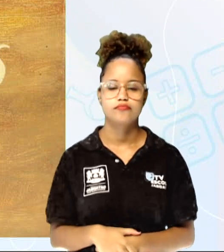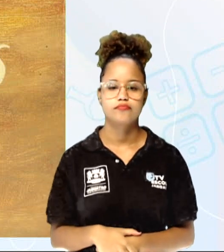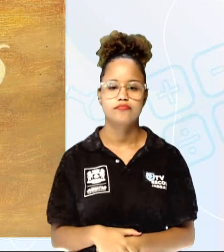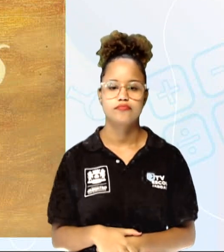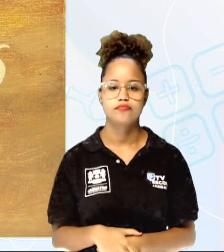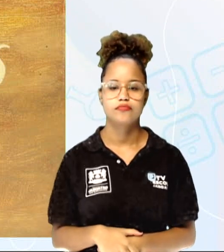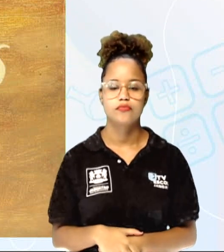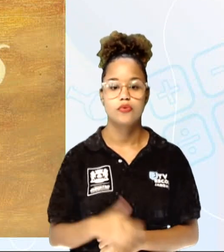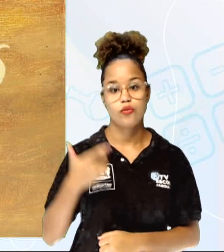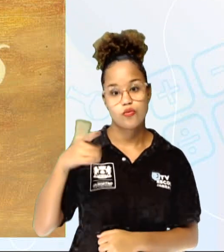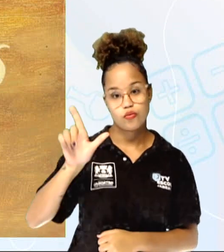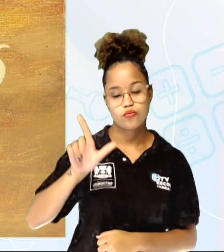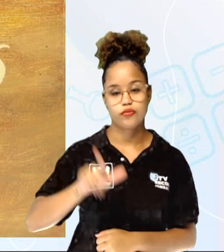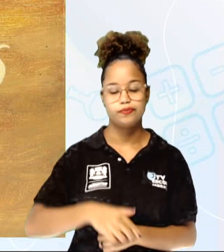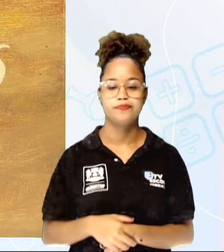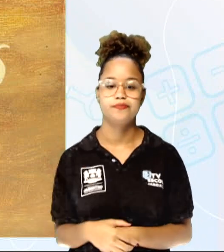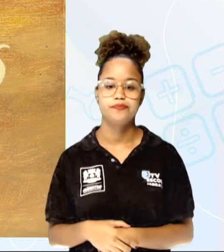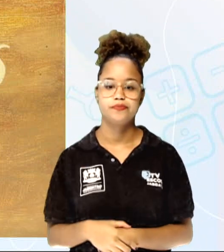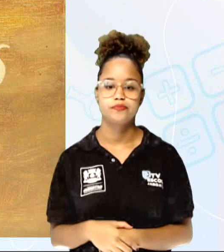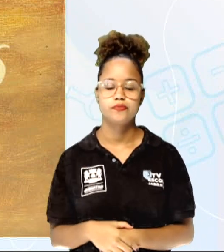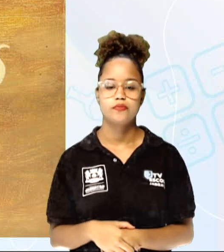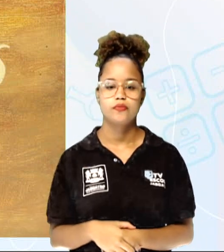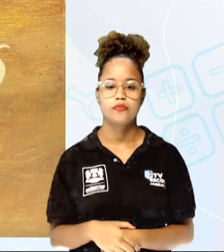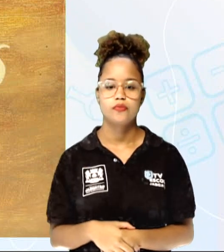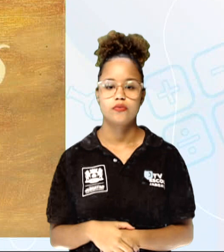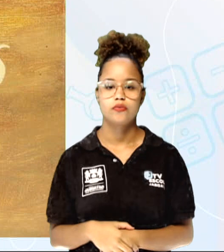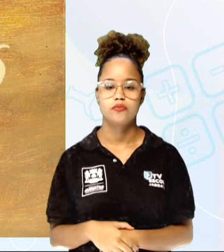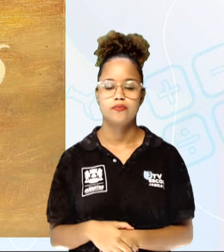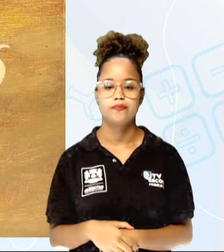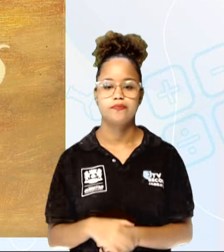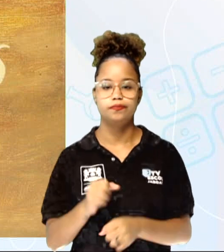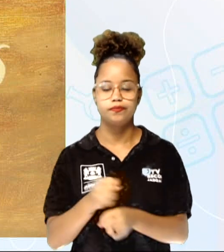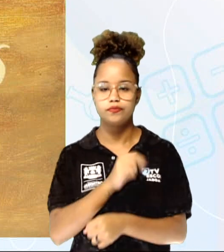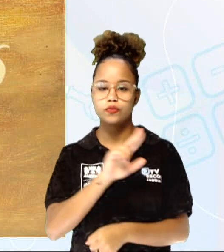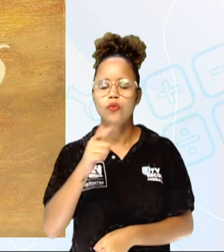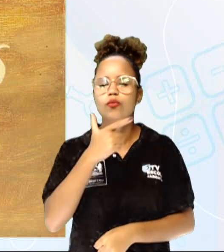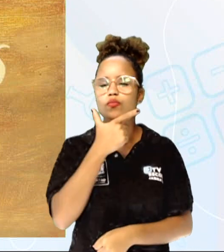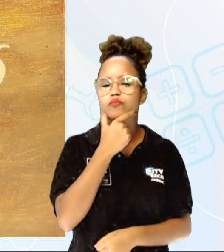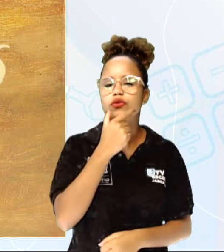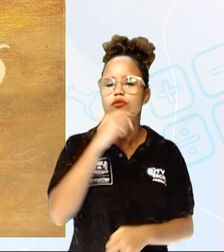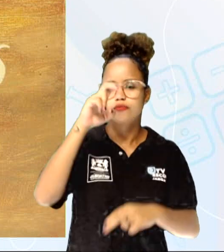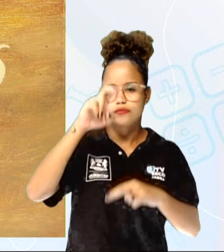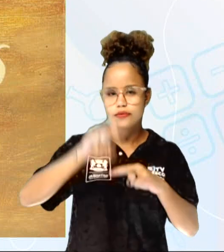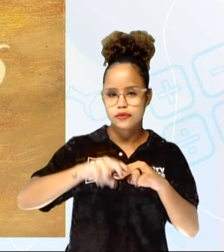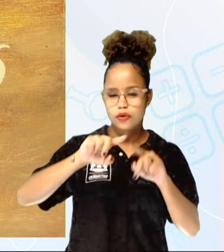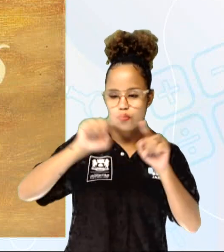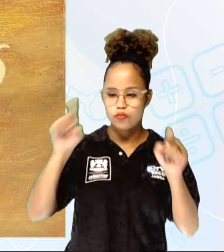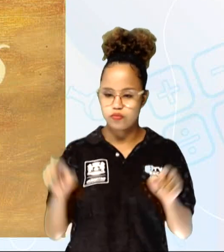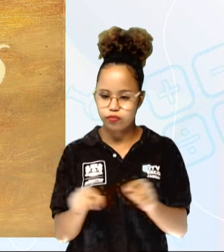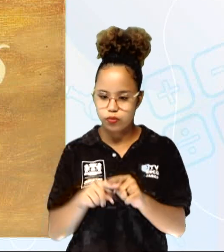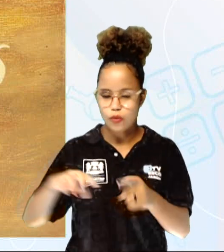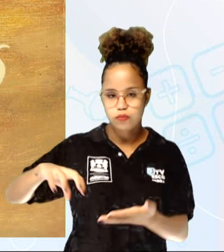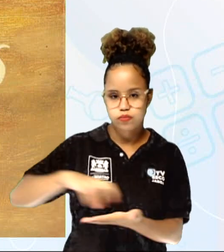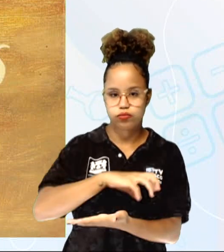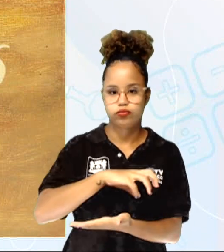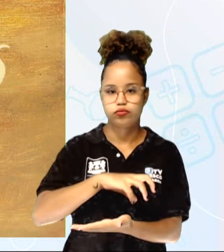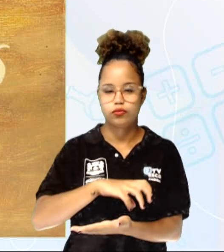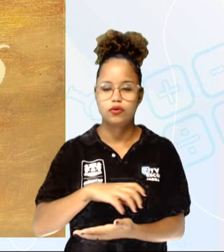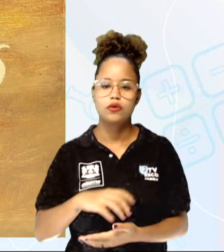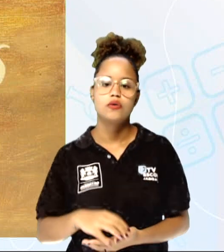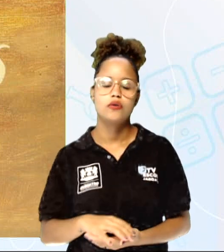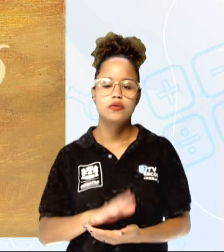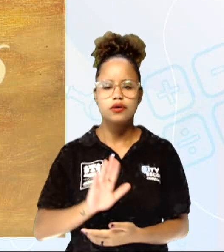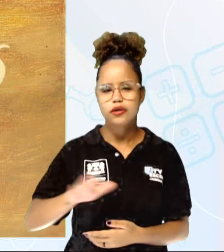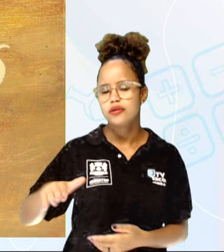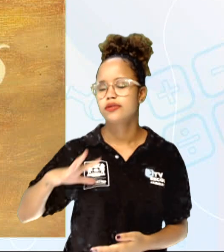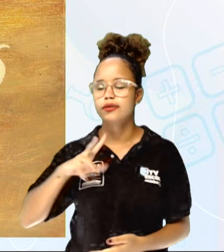A outra obra. Essa obra se chama O Menino no Pneu. Criança adora brincar com o pneu. Então, aparece uma